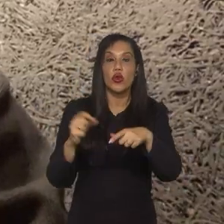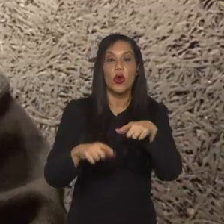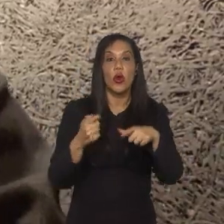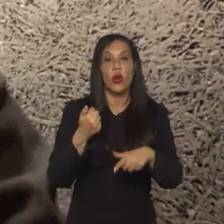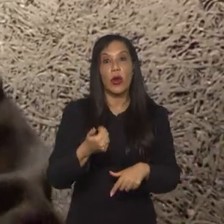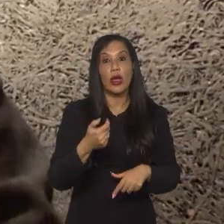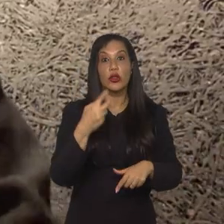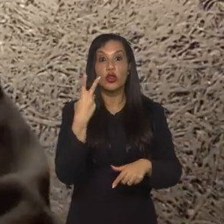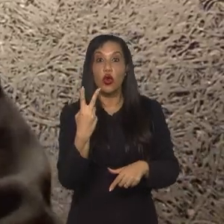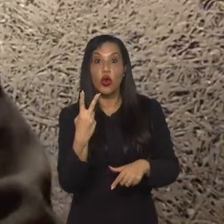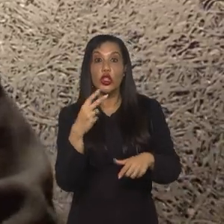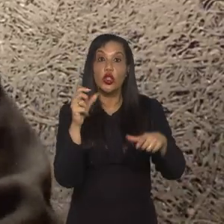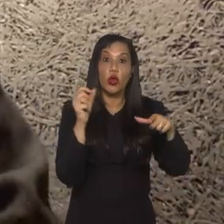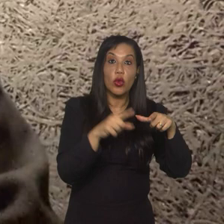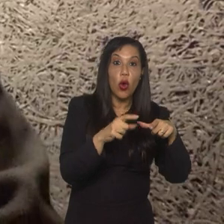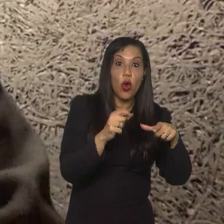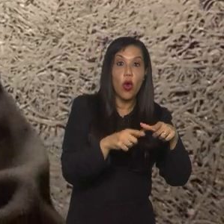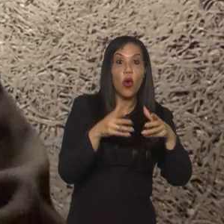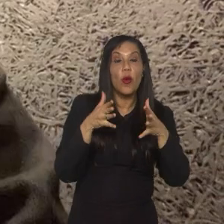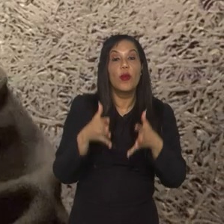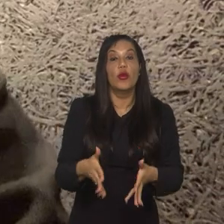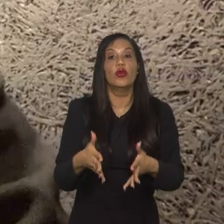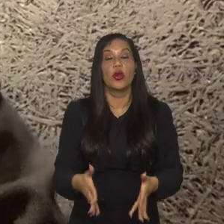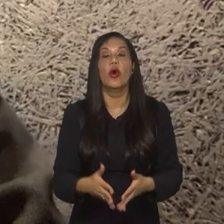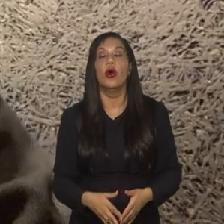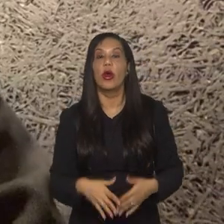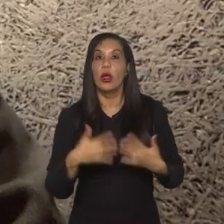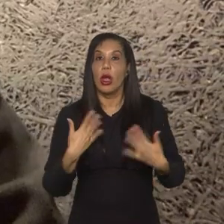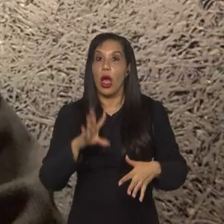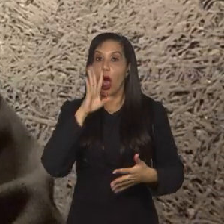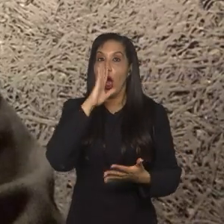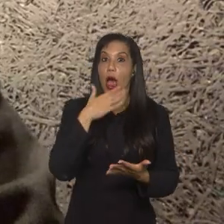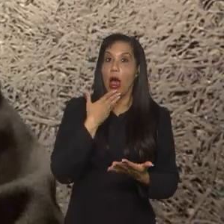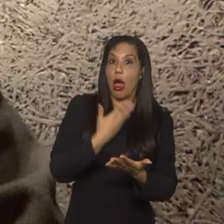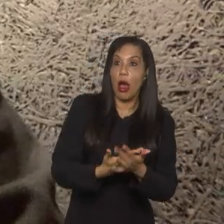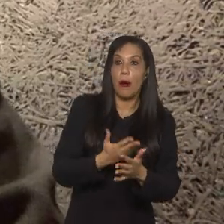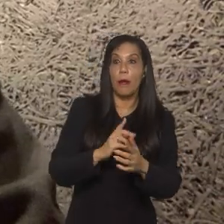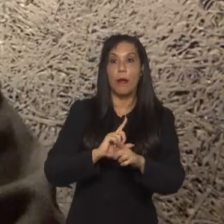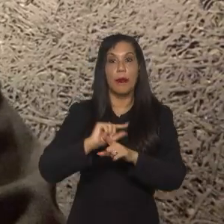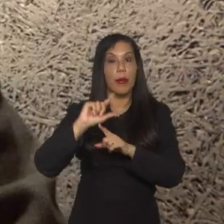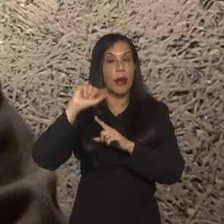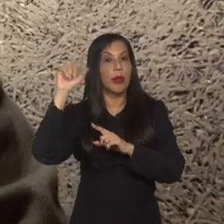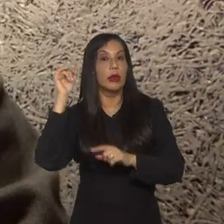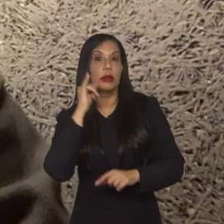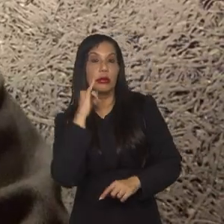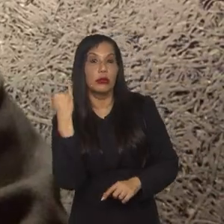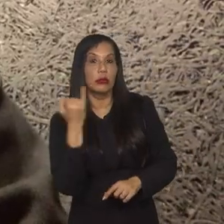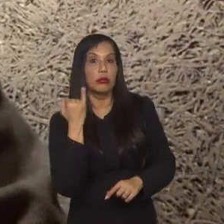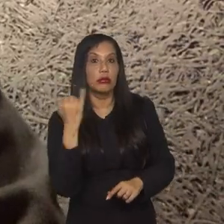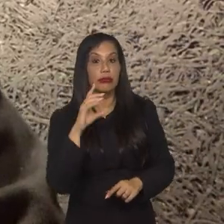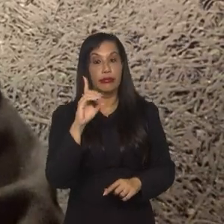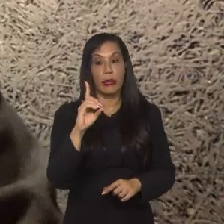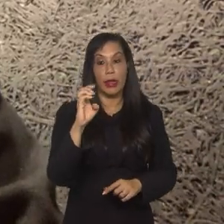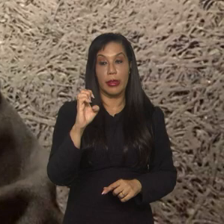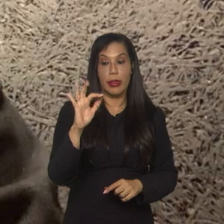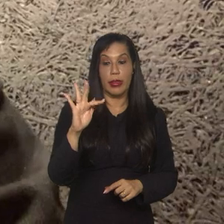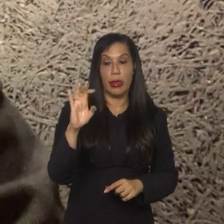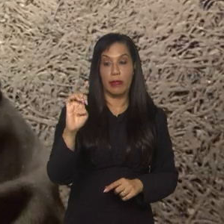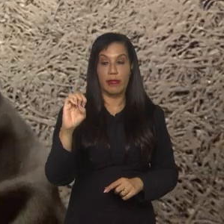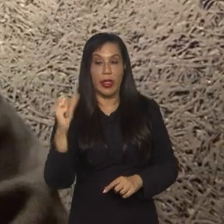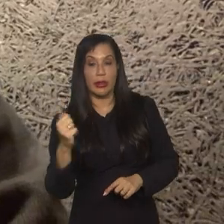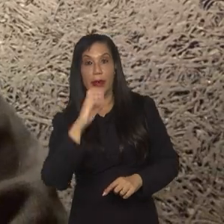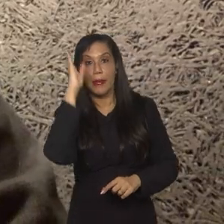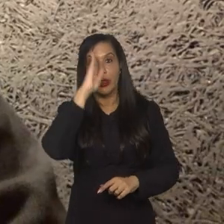dois por jogo pela própria seleção, então ela tem números impressionantes, uma das principais, é uma jogadora que a defesa brasileira vai ter que ter muito cuidado,